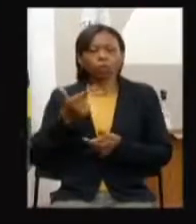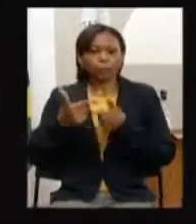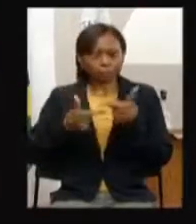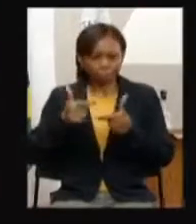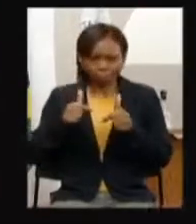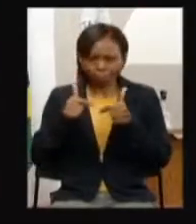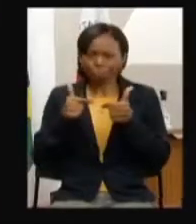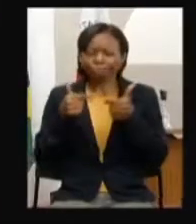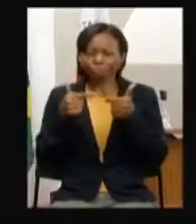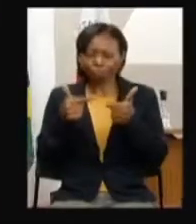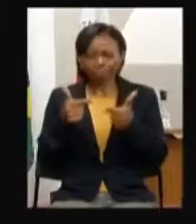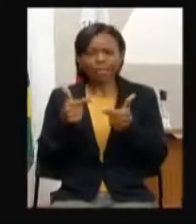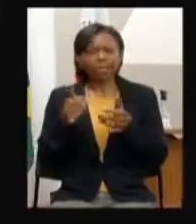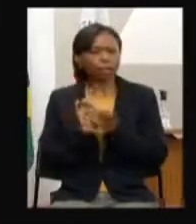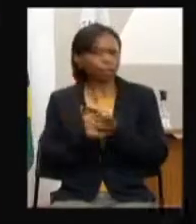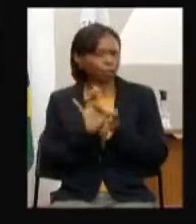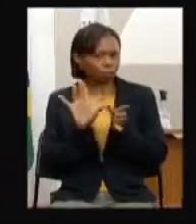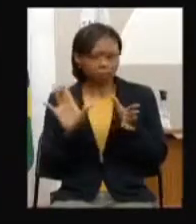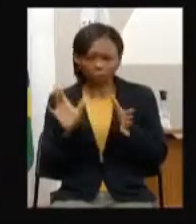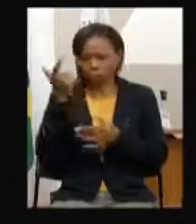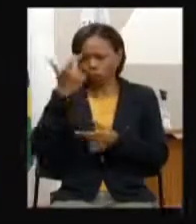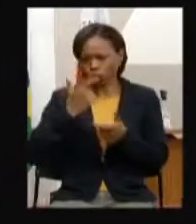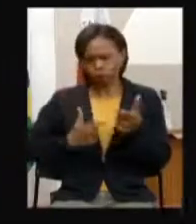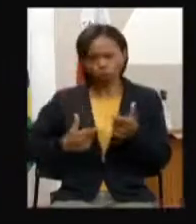mesmo nos colocados à disposição aí